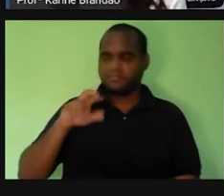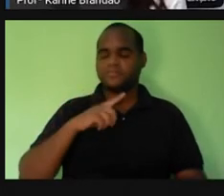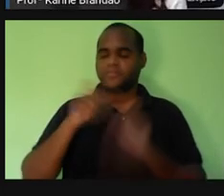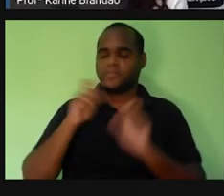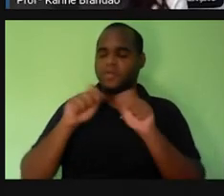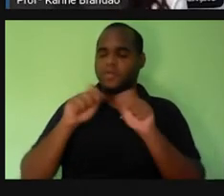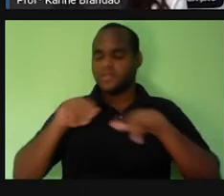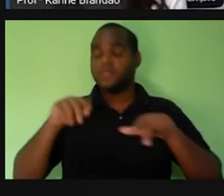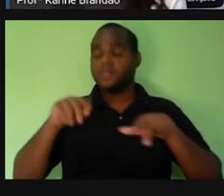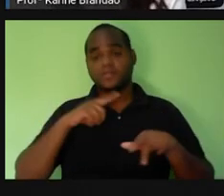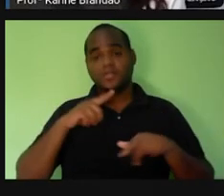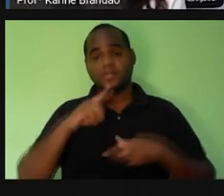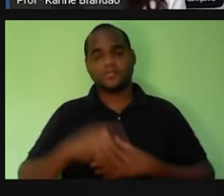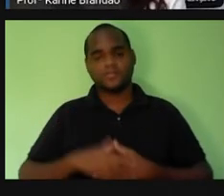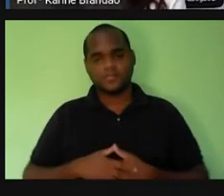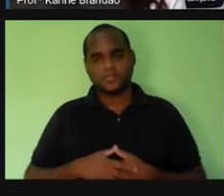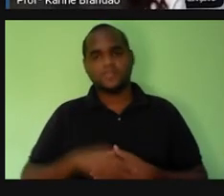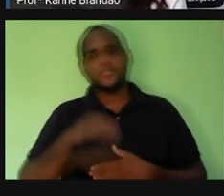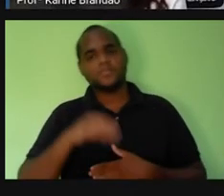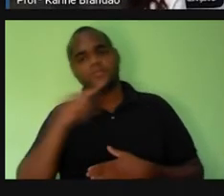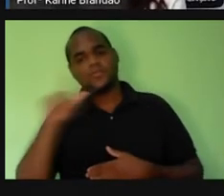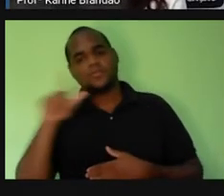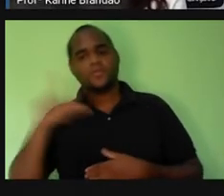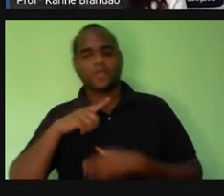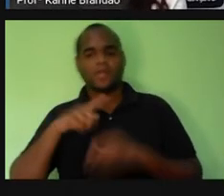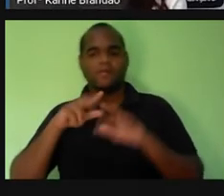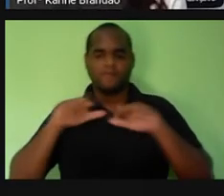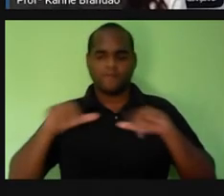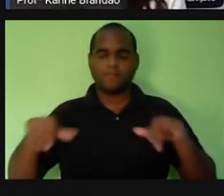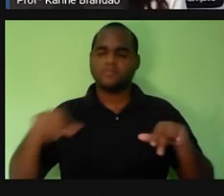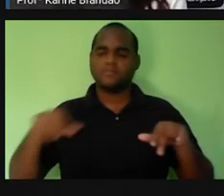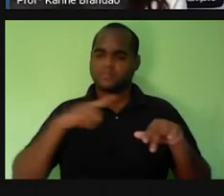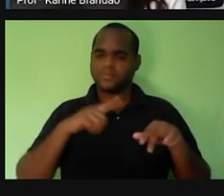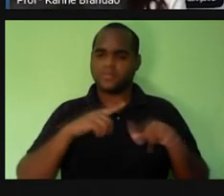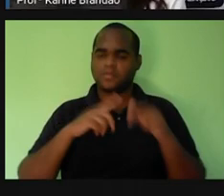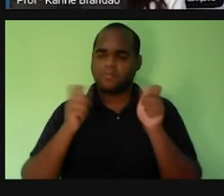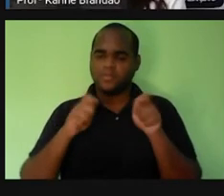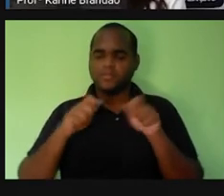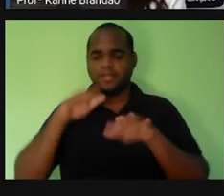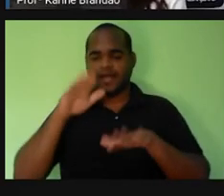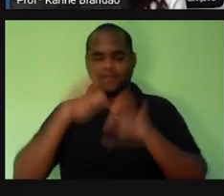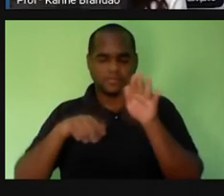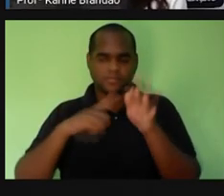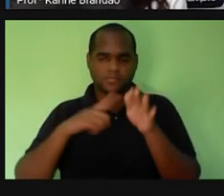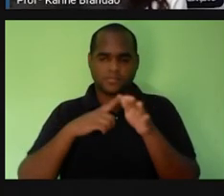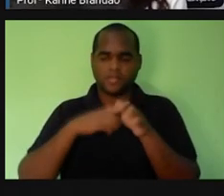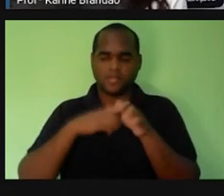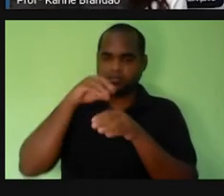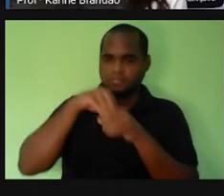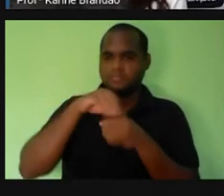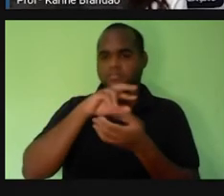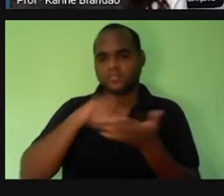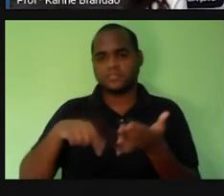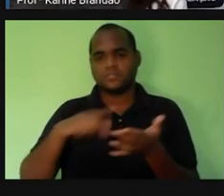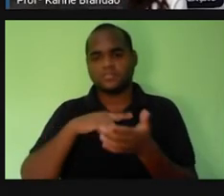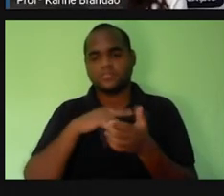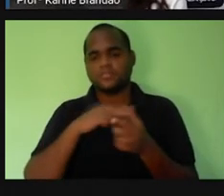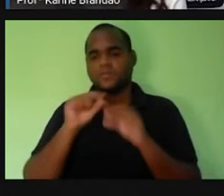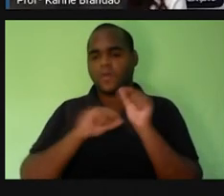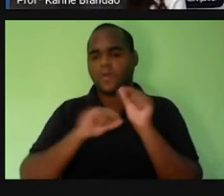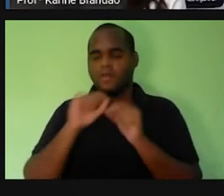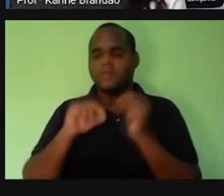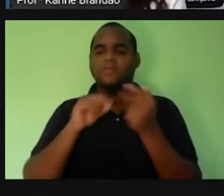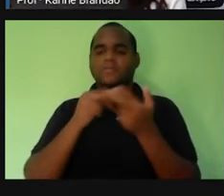tecidos. Tecido epitelial, tecido conjuntivo, certo? Às vezes, ao redor desse tecido epitelial e